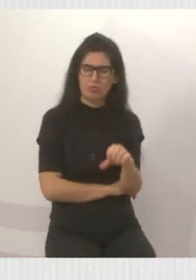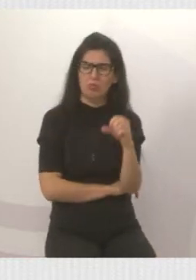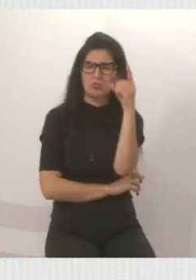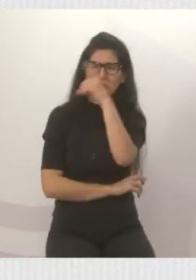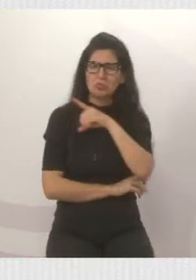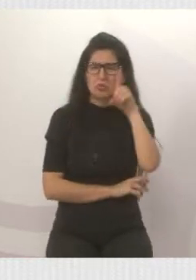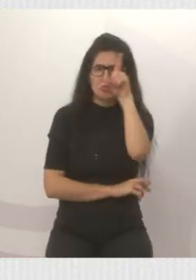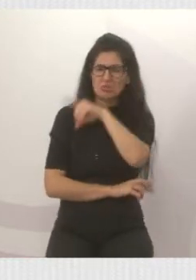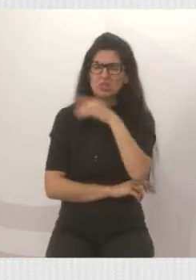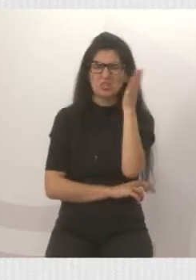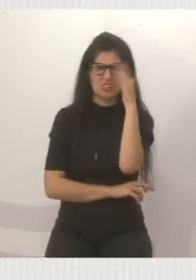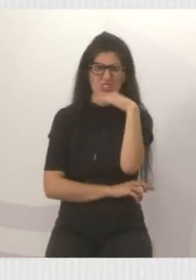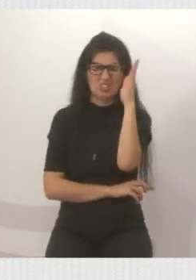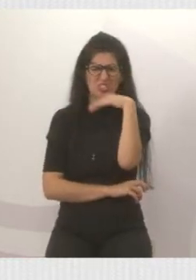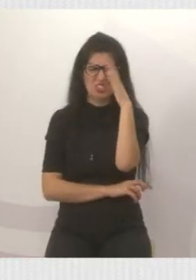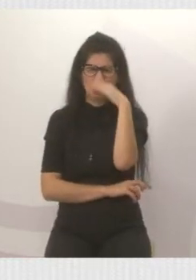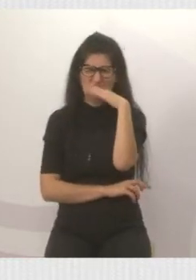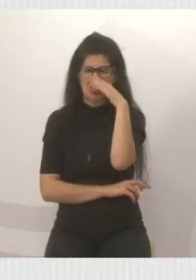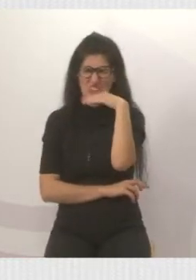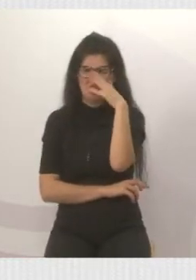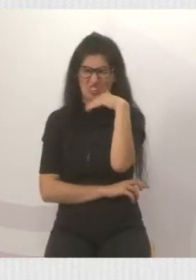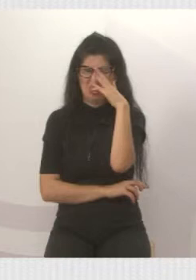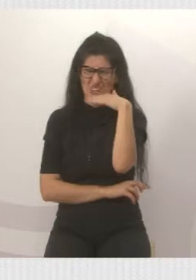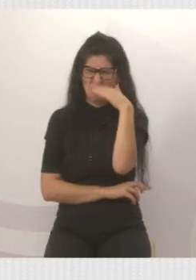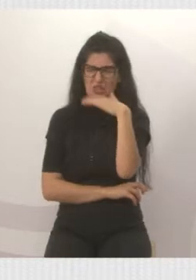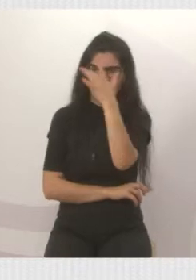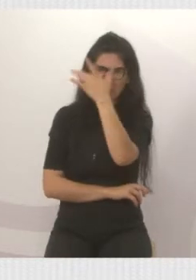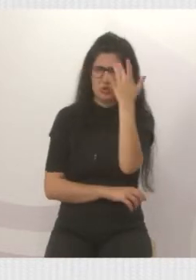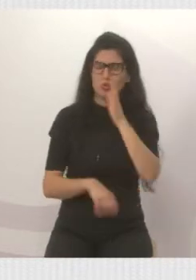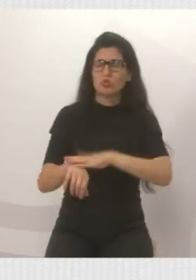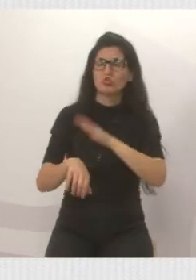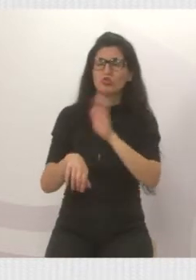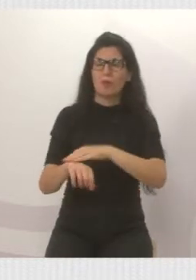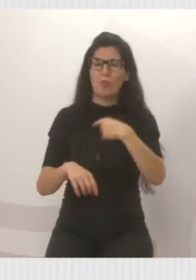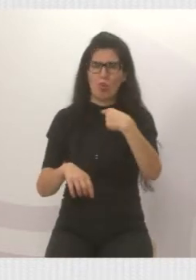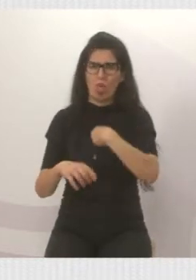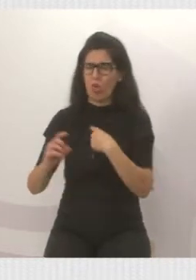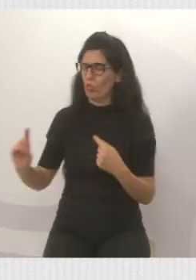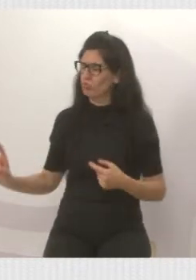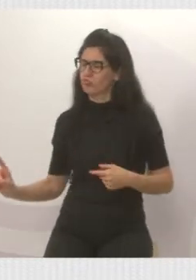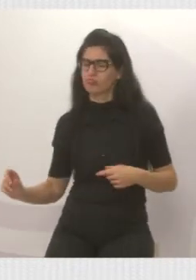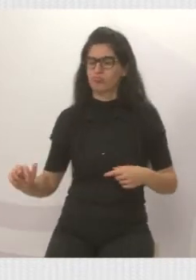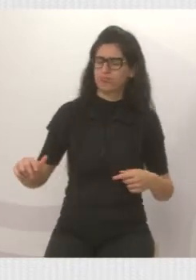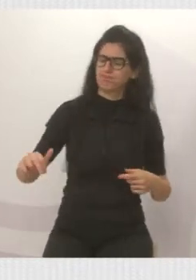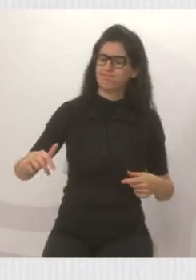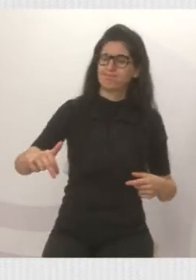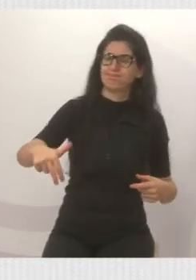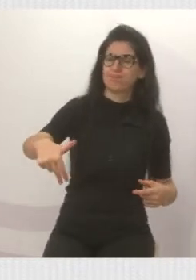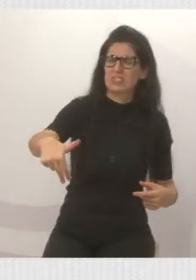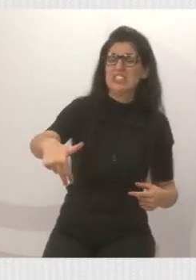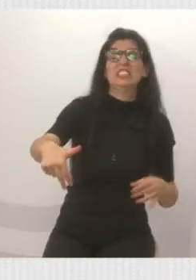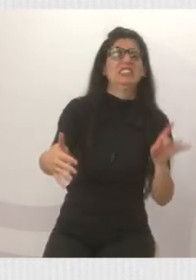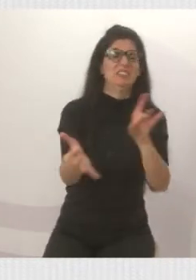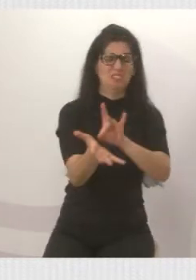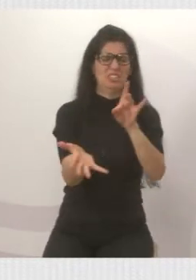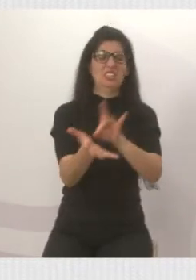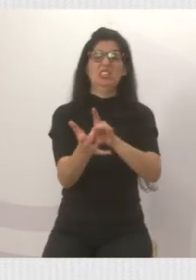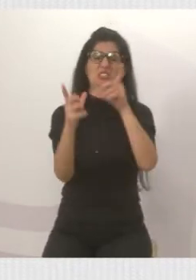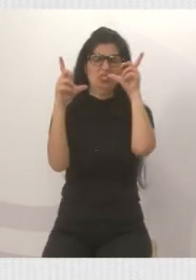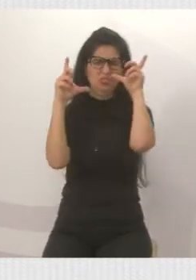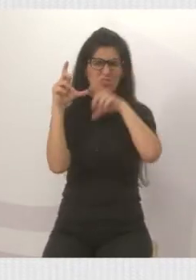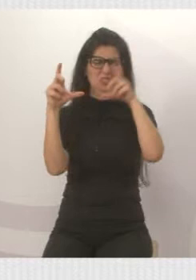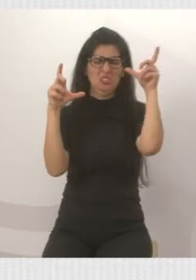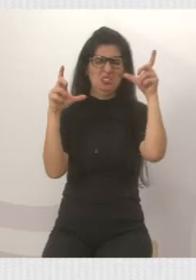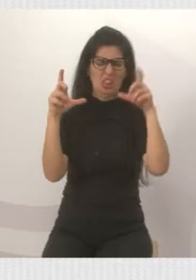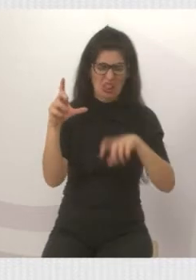terrível naquele local. Os moradores foram em casa, me chamaram. Fui lá na segunda-feira e tirei foto. Espero que já arrumaram.